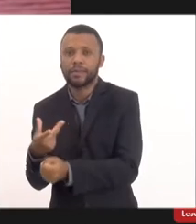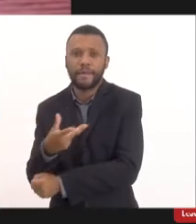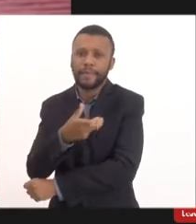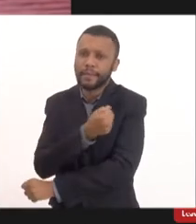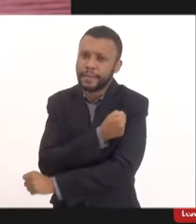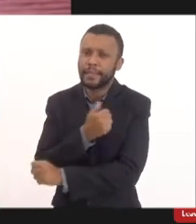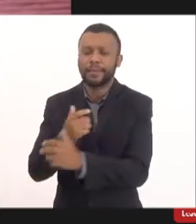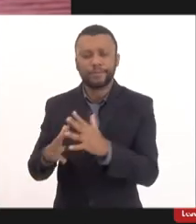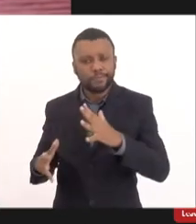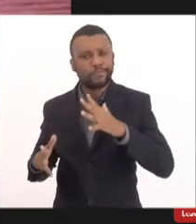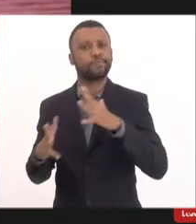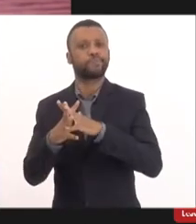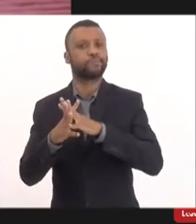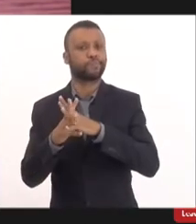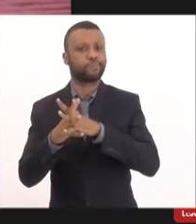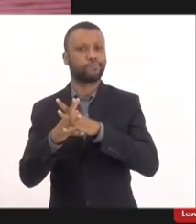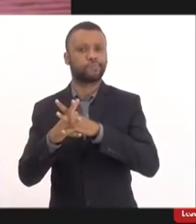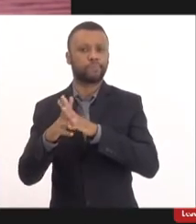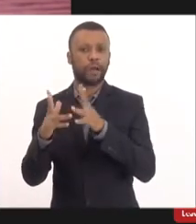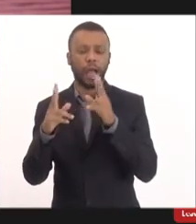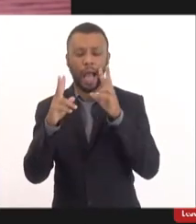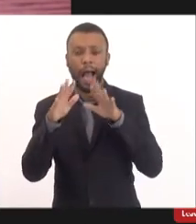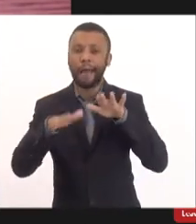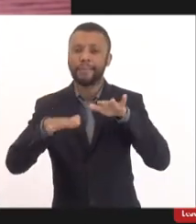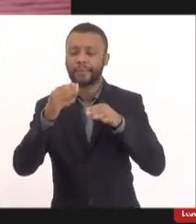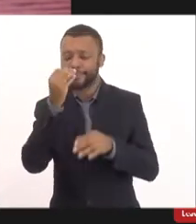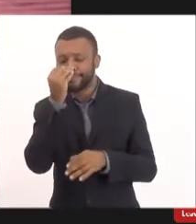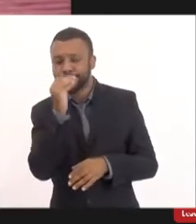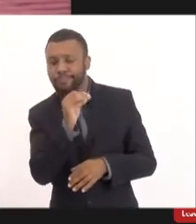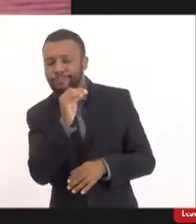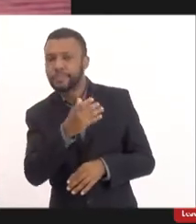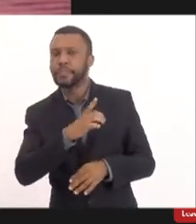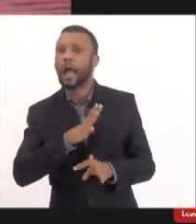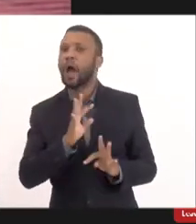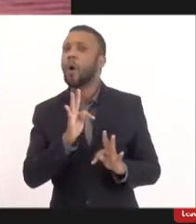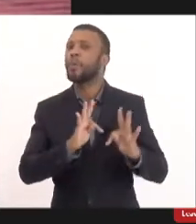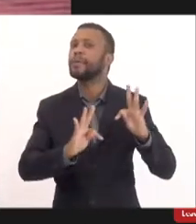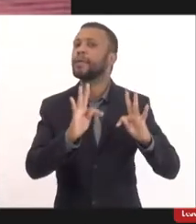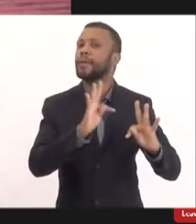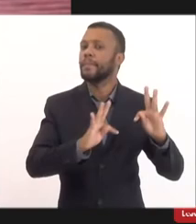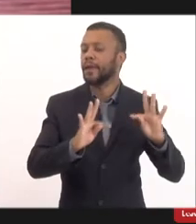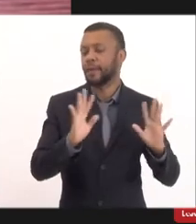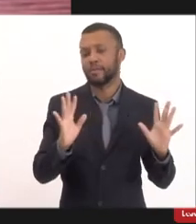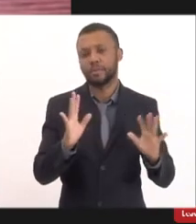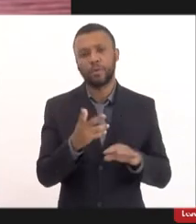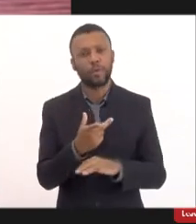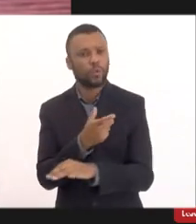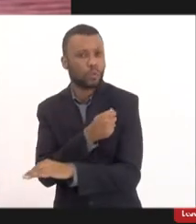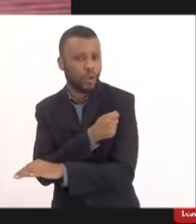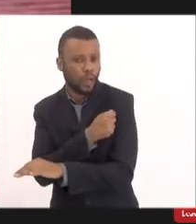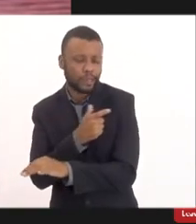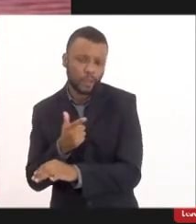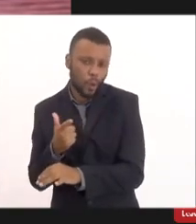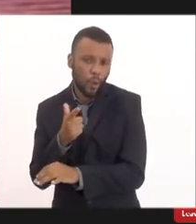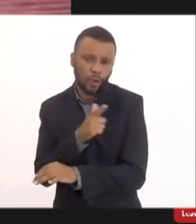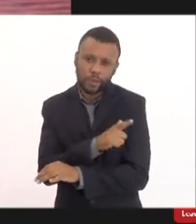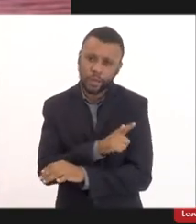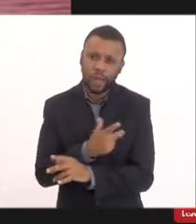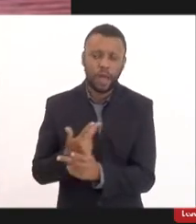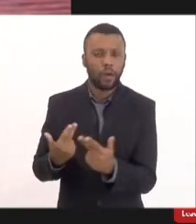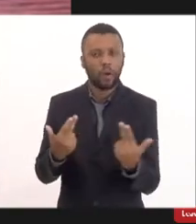custo não consideram que haja tratamento com drogas que foram reposicionadas como é o caso da